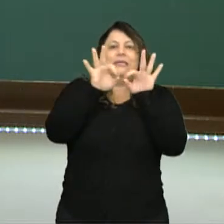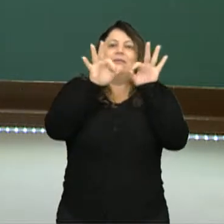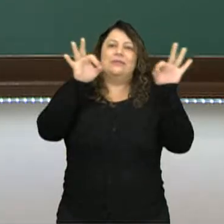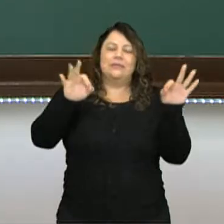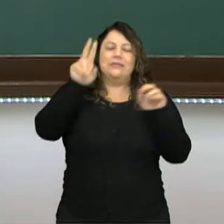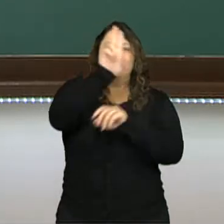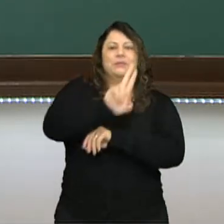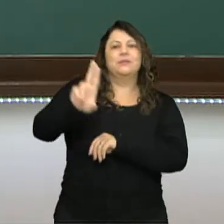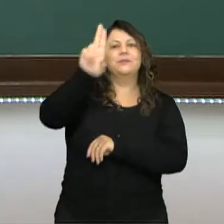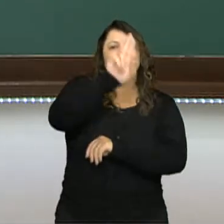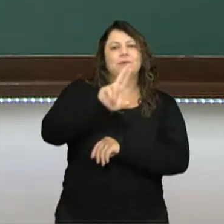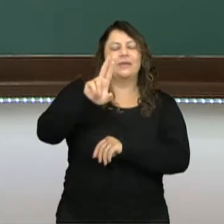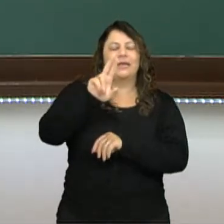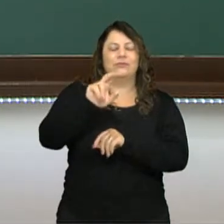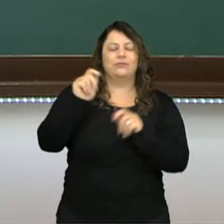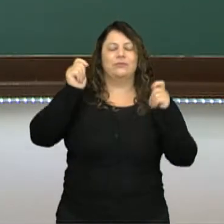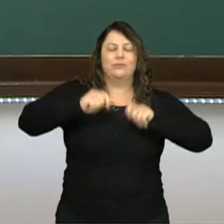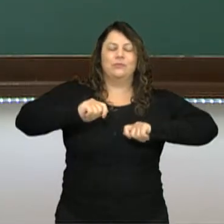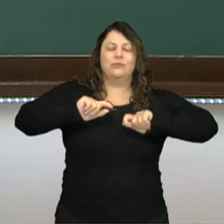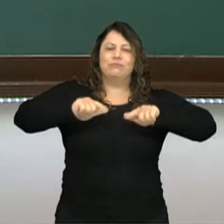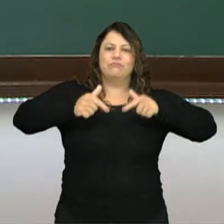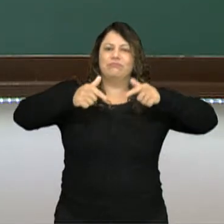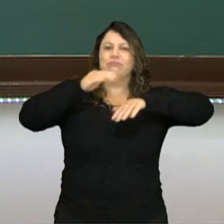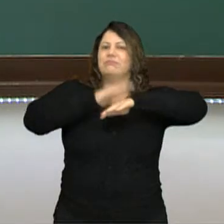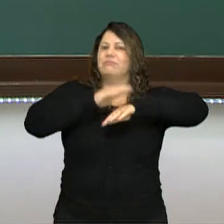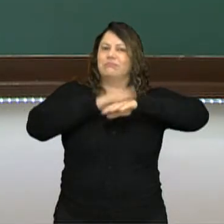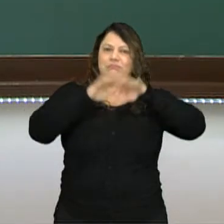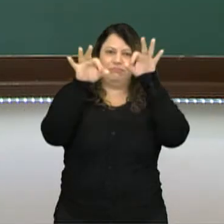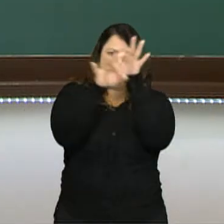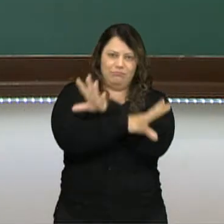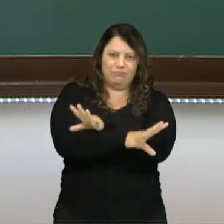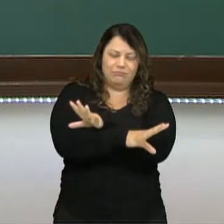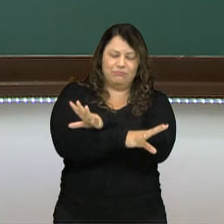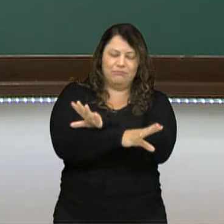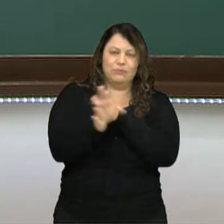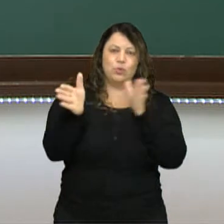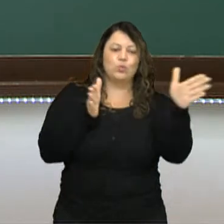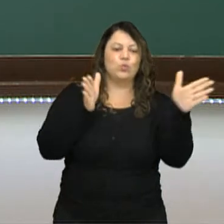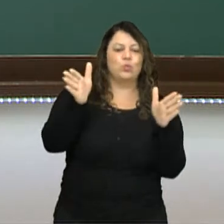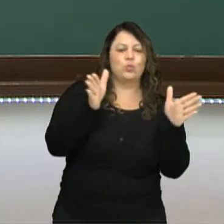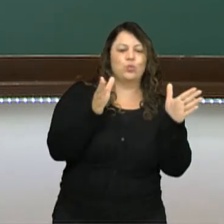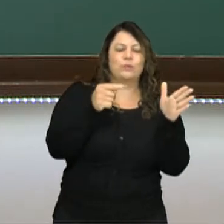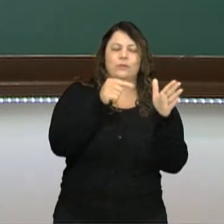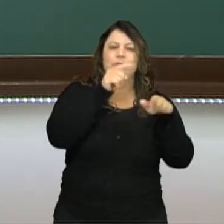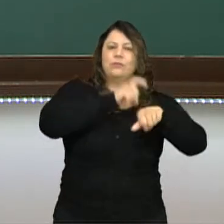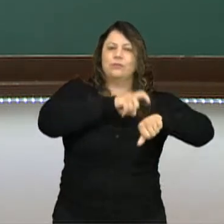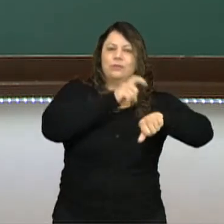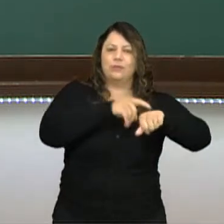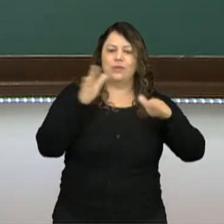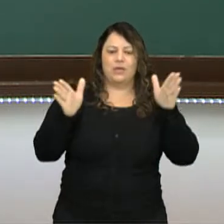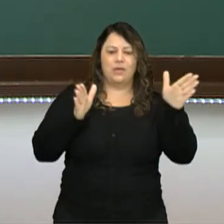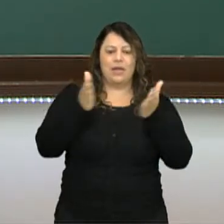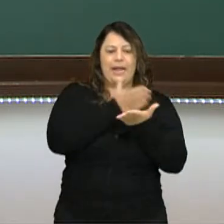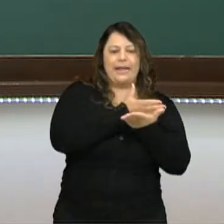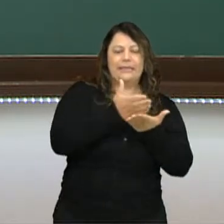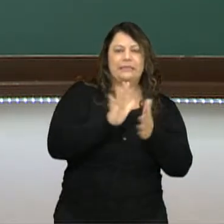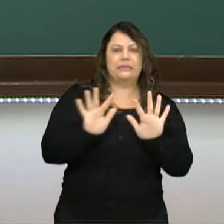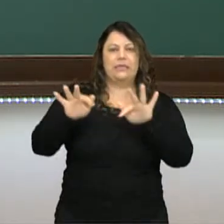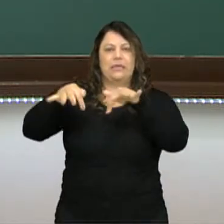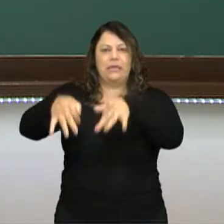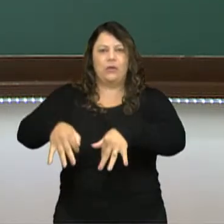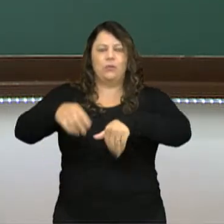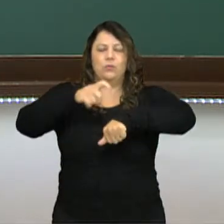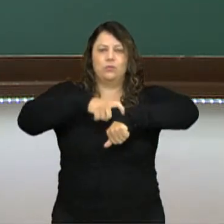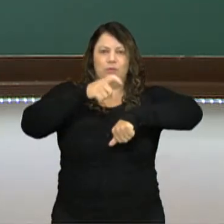expressar ações acabadas num tempo definido. Então, quando iniciou e acabou dentro de um